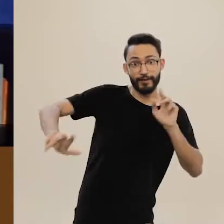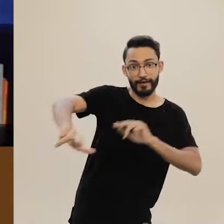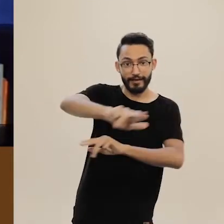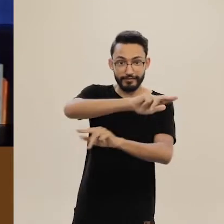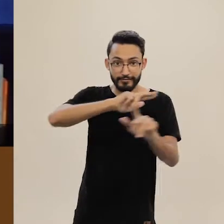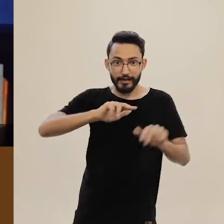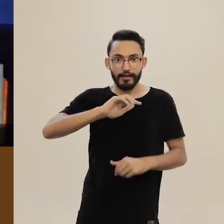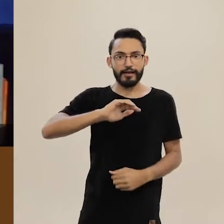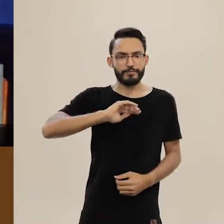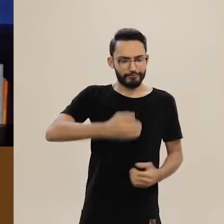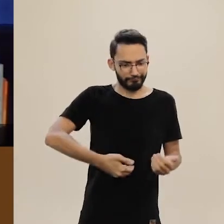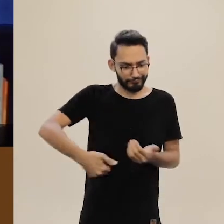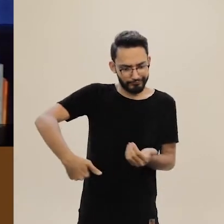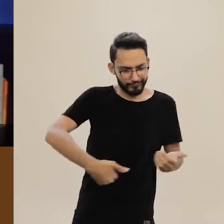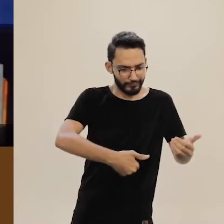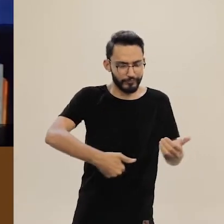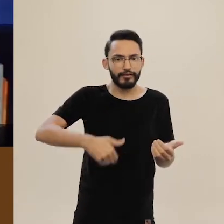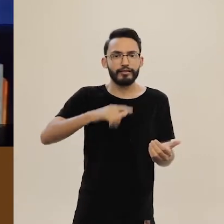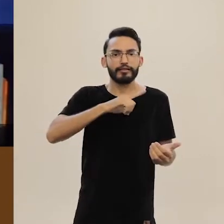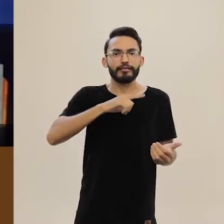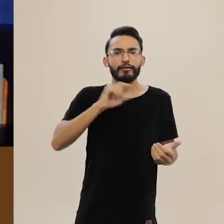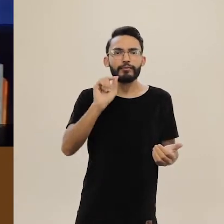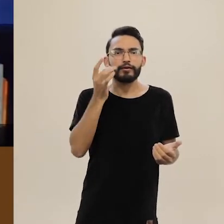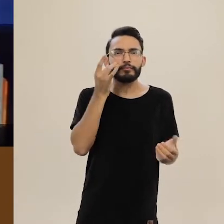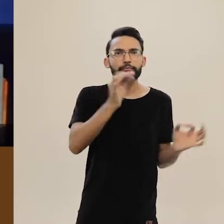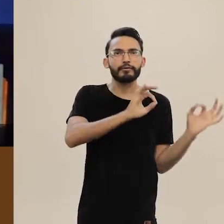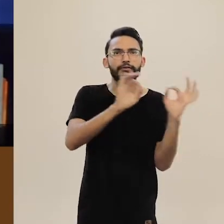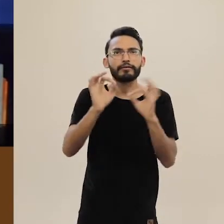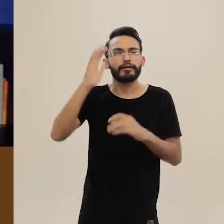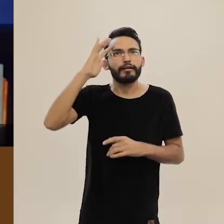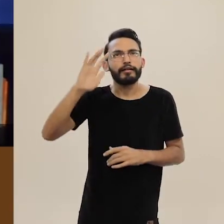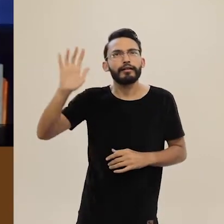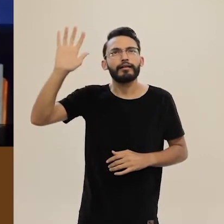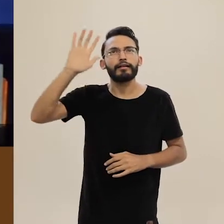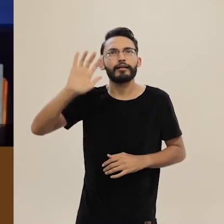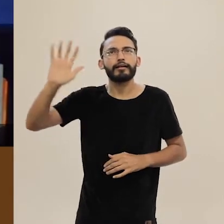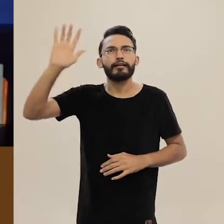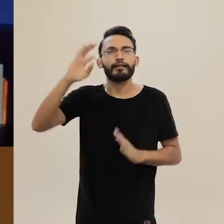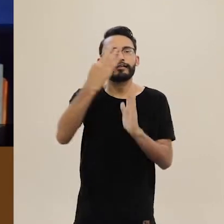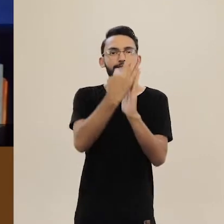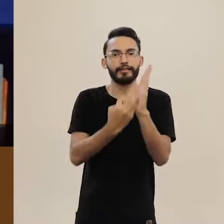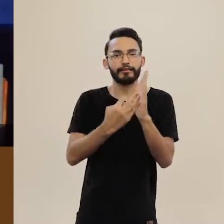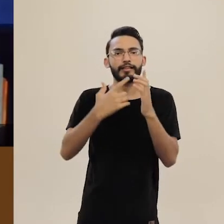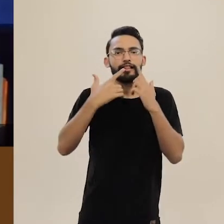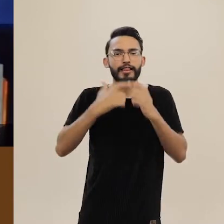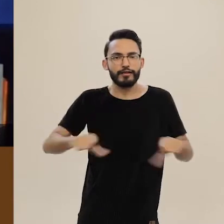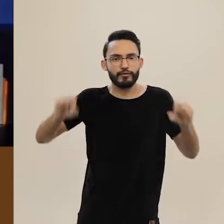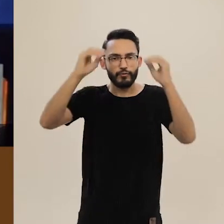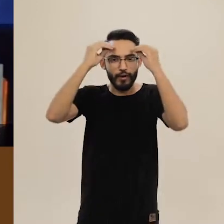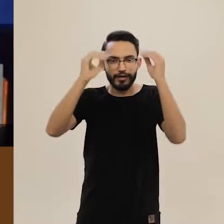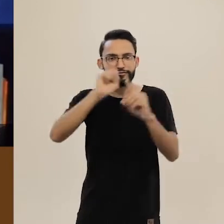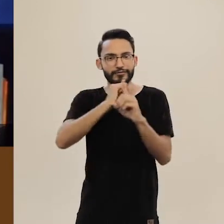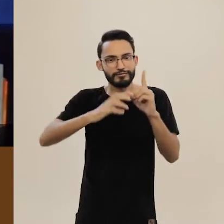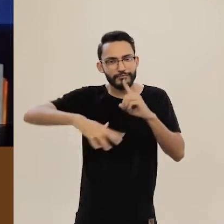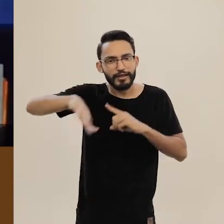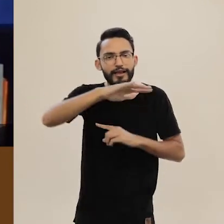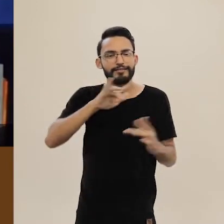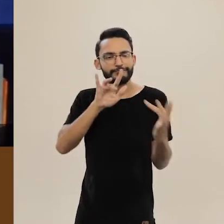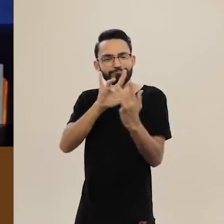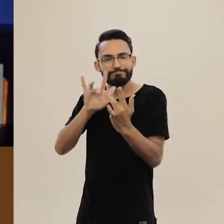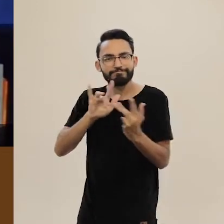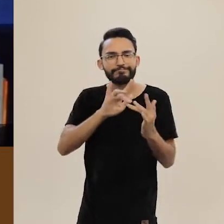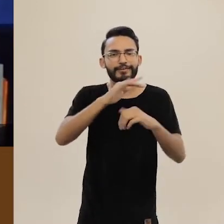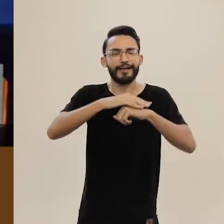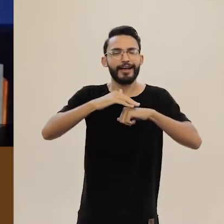variações, o bebê experiencia os textos em todas as suas nuances, contribuindo para o desenvolvimento da linguagem, sociabilidade e